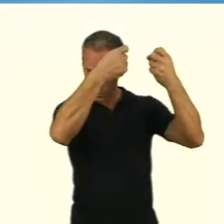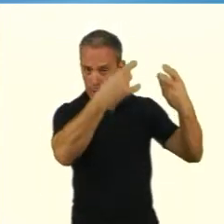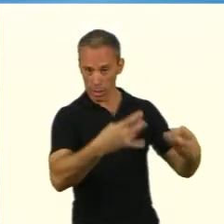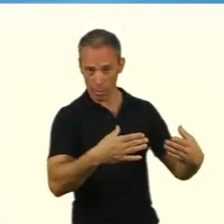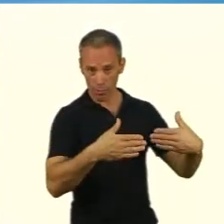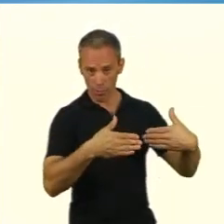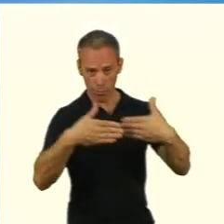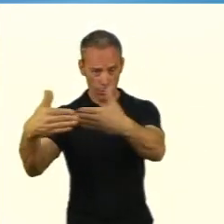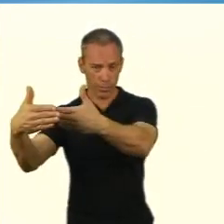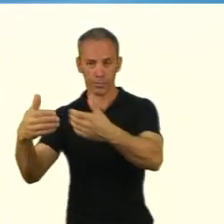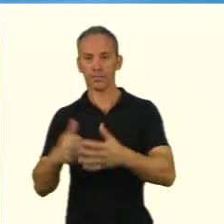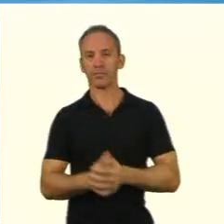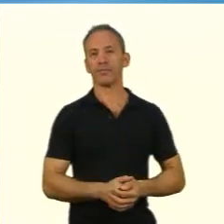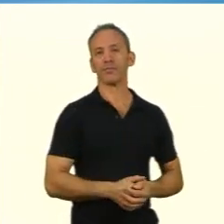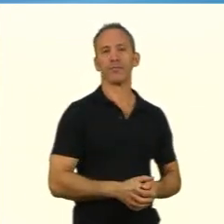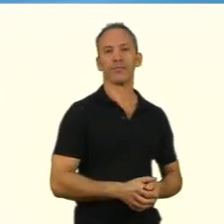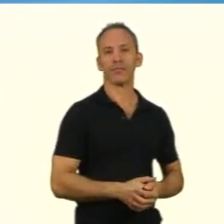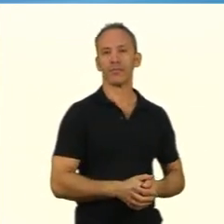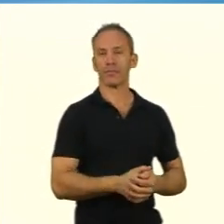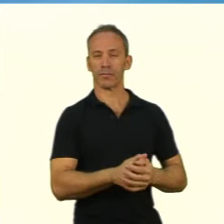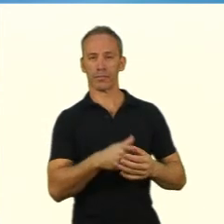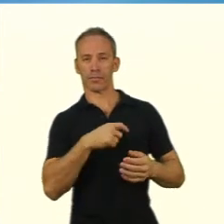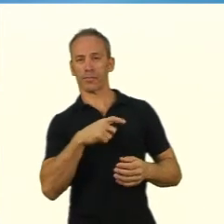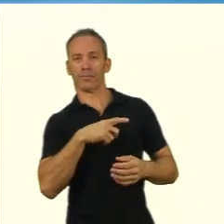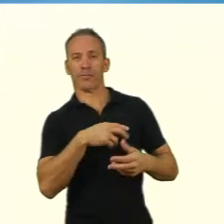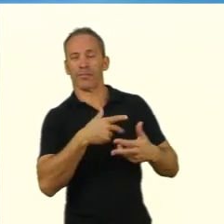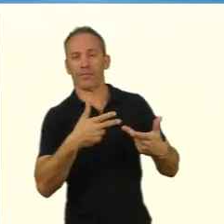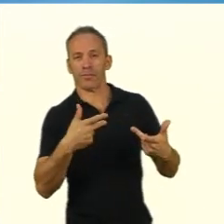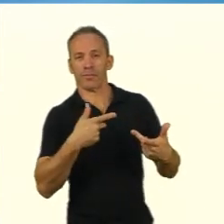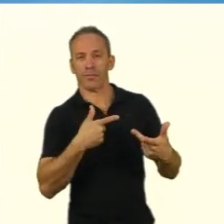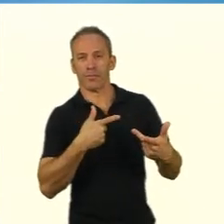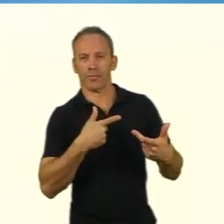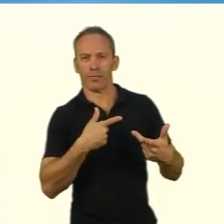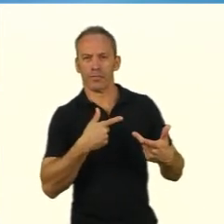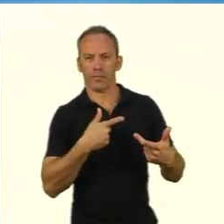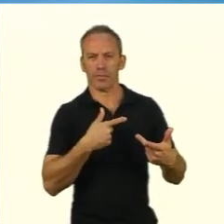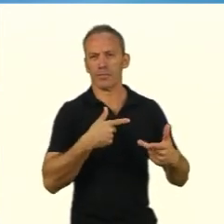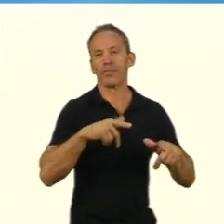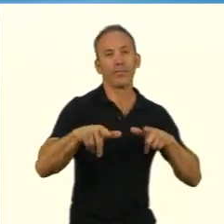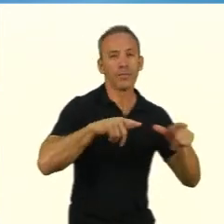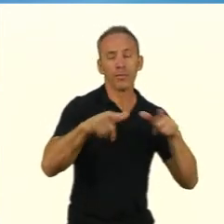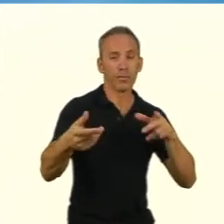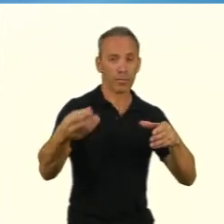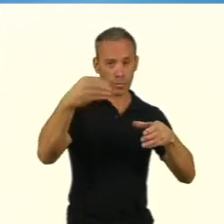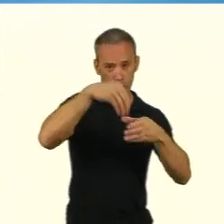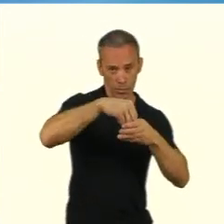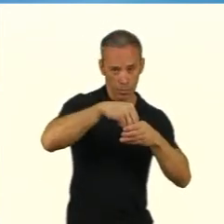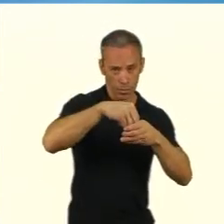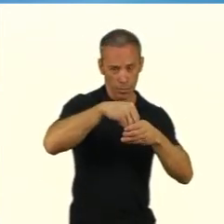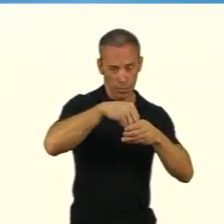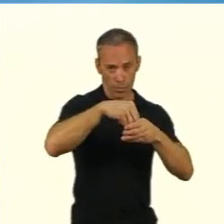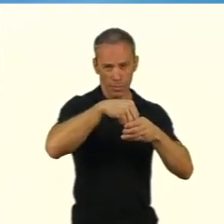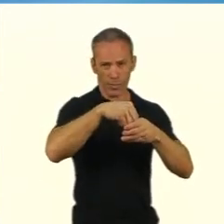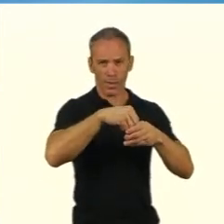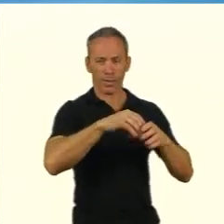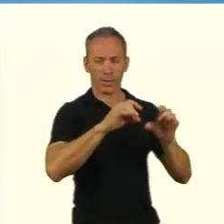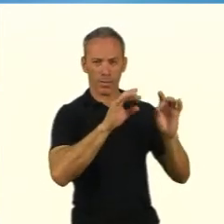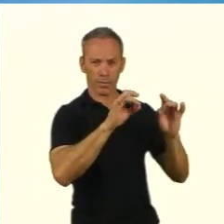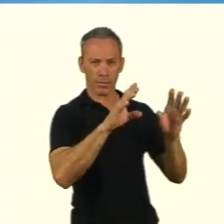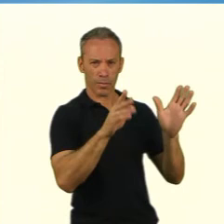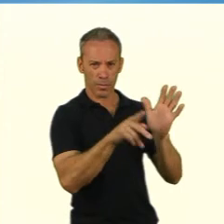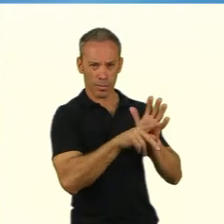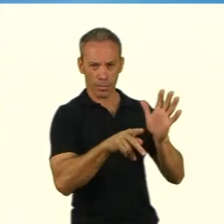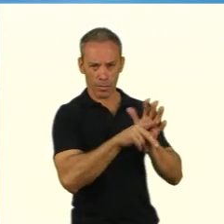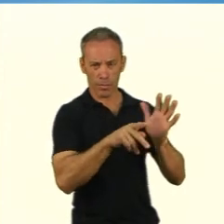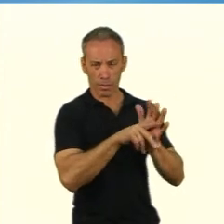pessoal existencial importante importantíssimo nós vamos ver quando falarmos especificamente das motivações mas